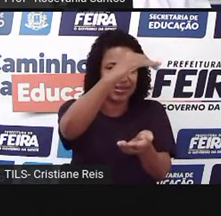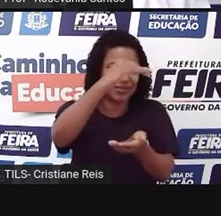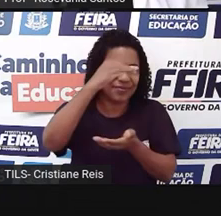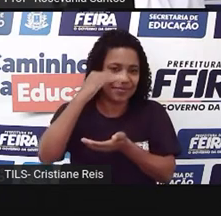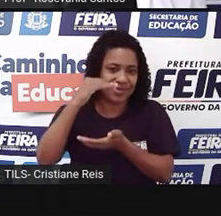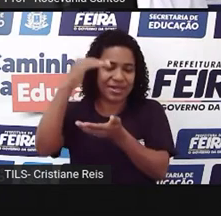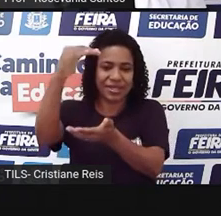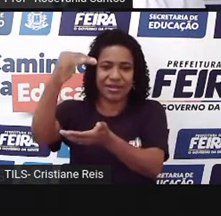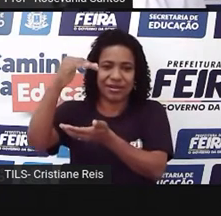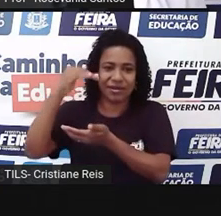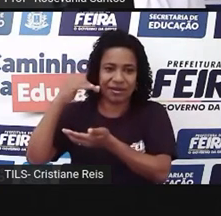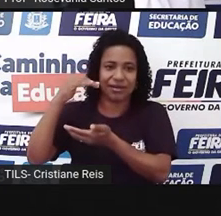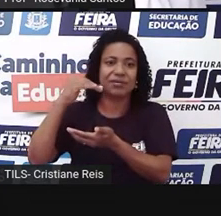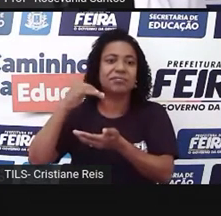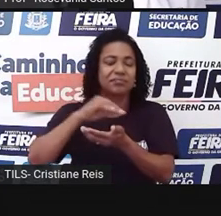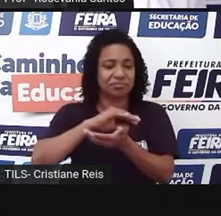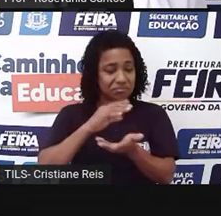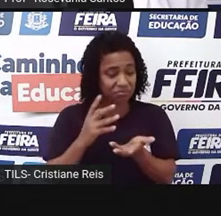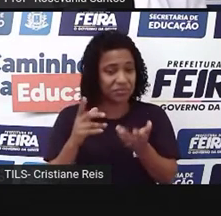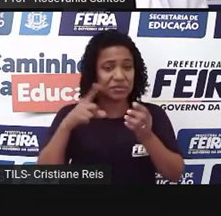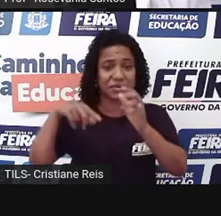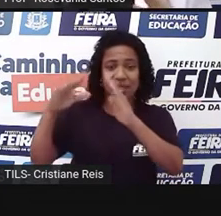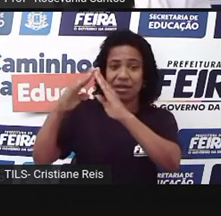estátuas, um negócio assim, né?